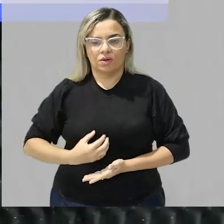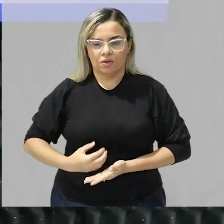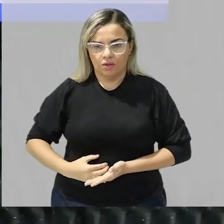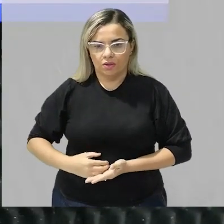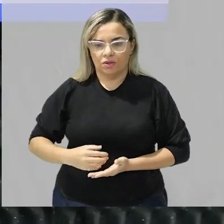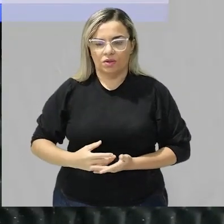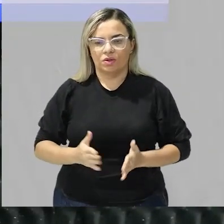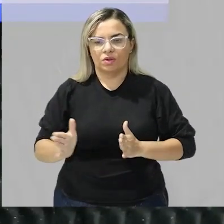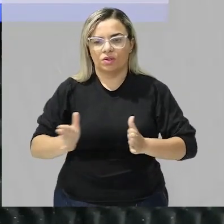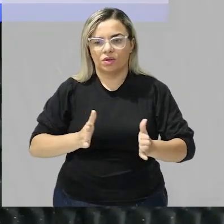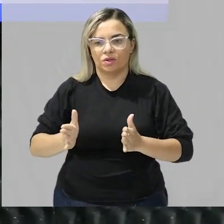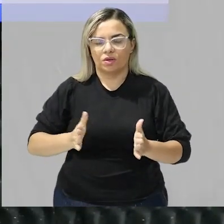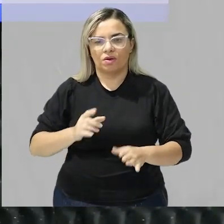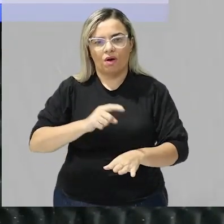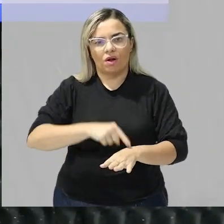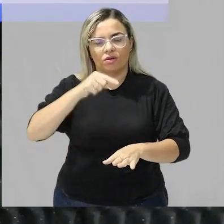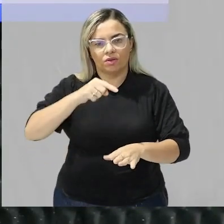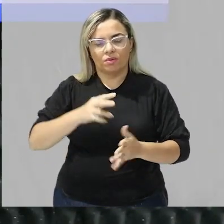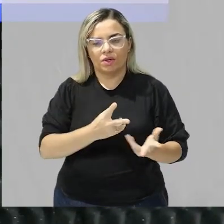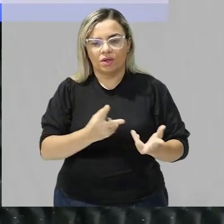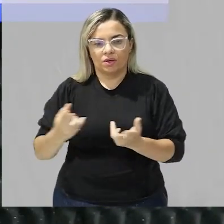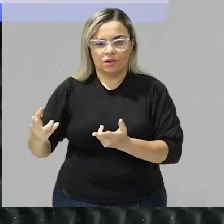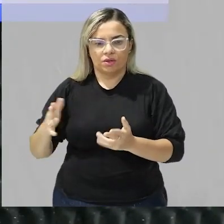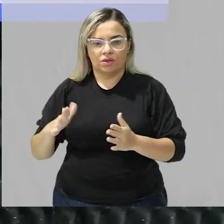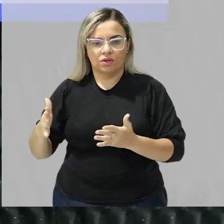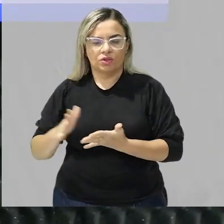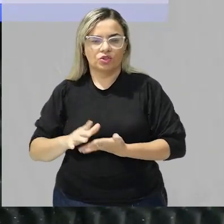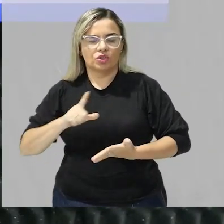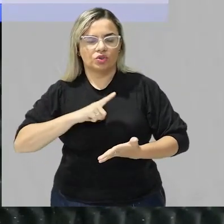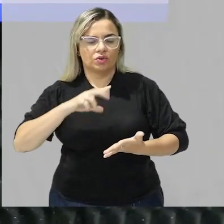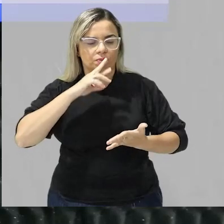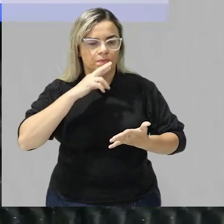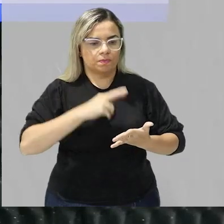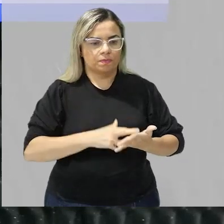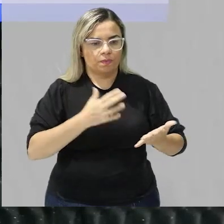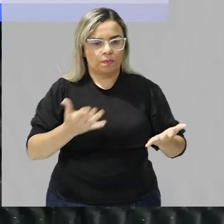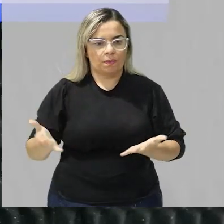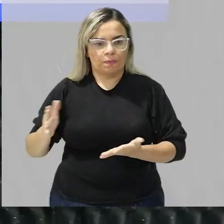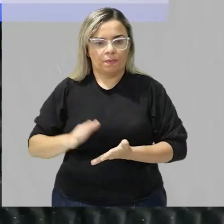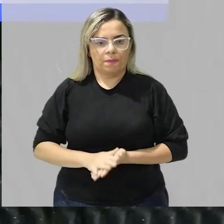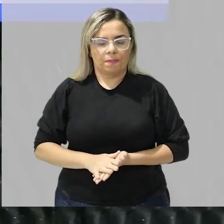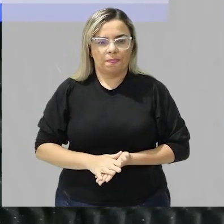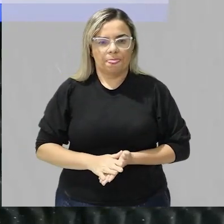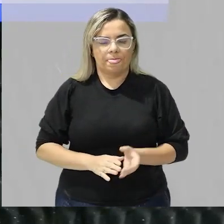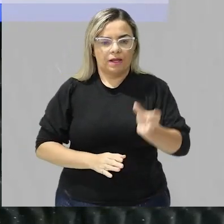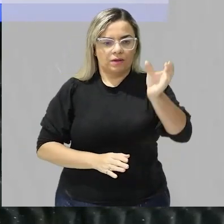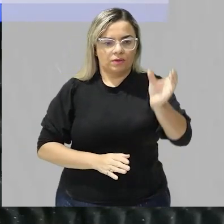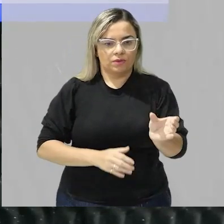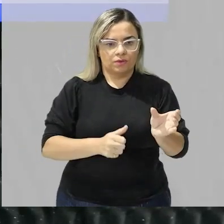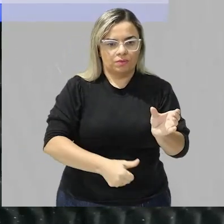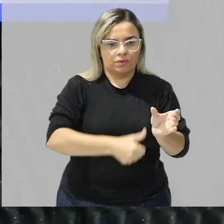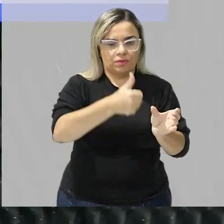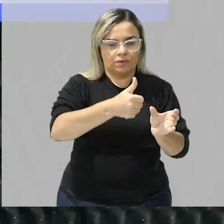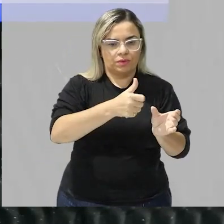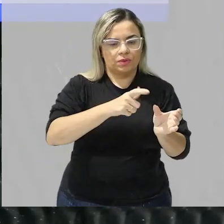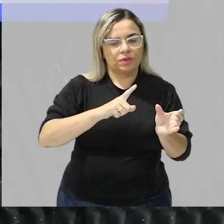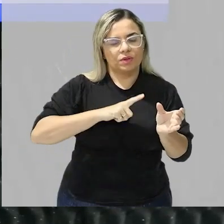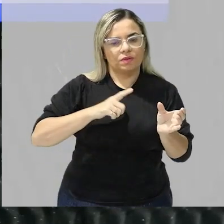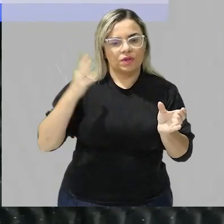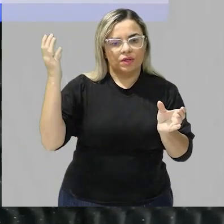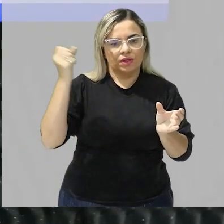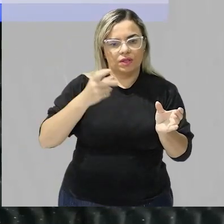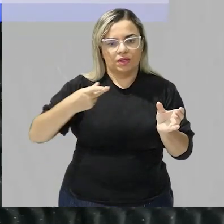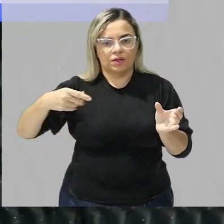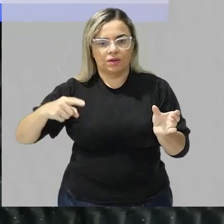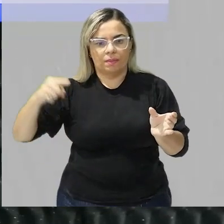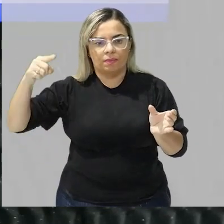e aí nós tivemos aqui esse resultado então aqui no tubo 1 ele colocou leite em pó no